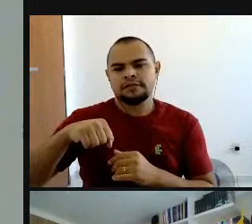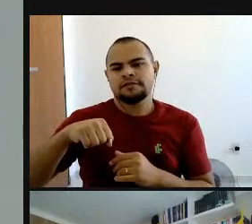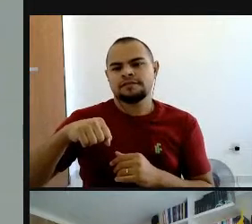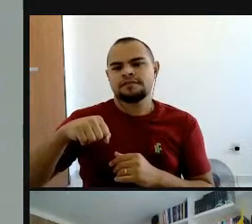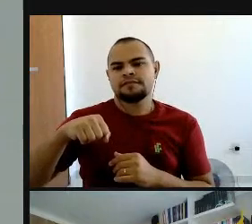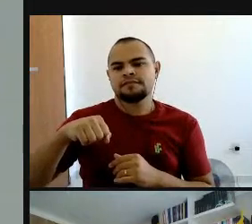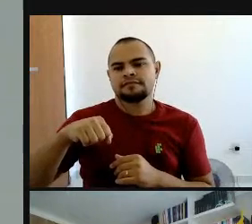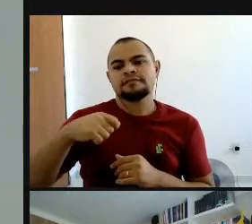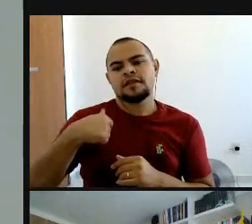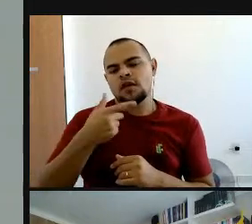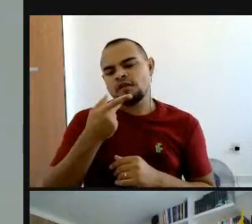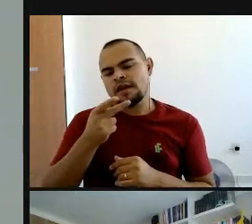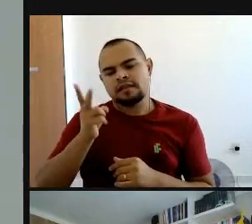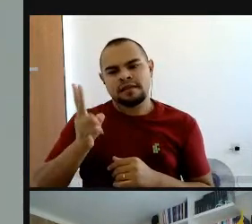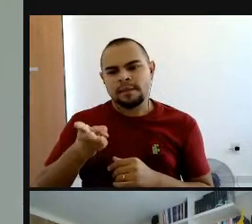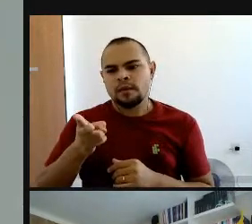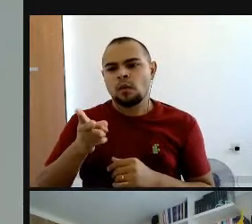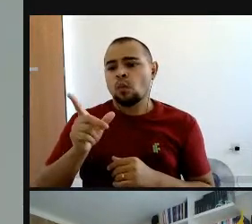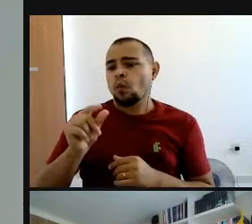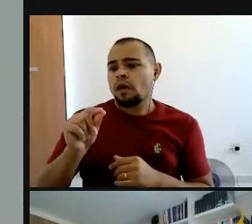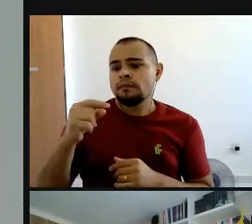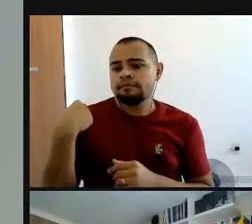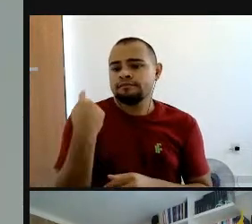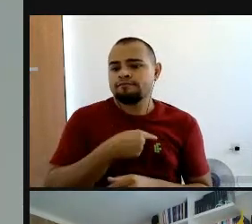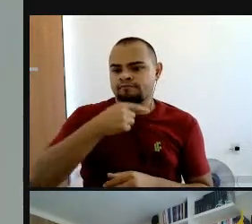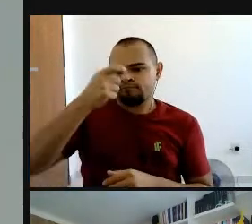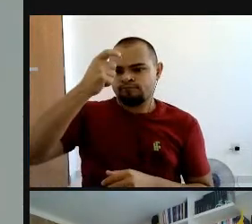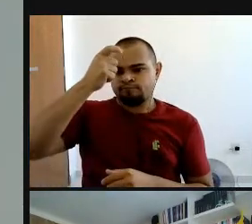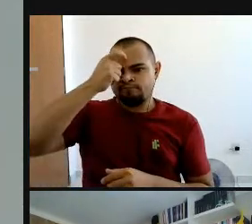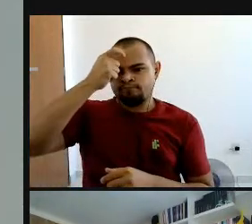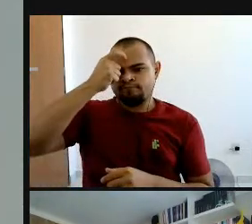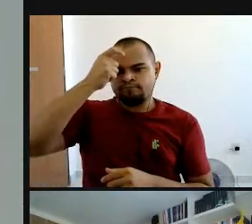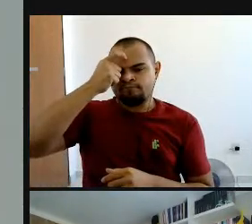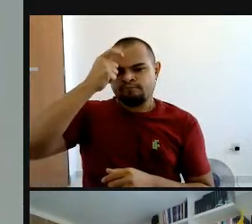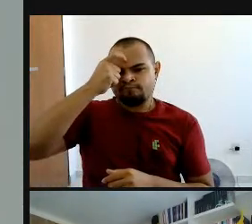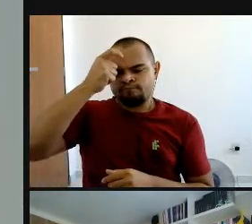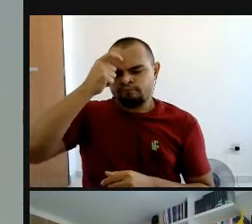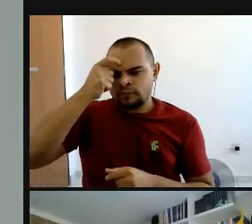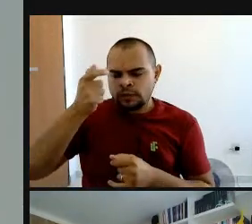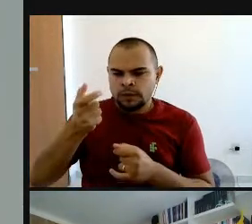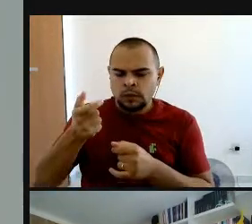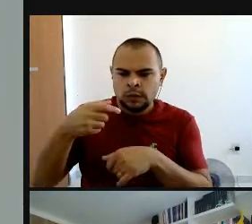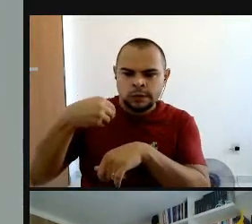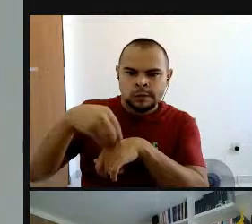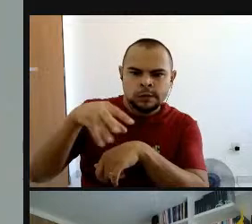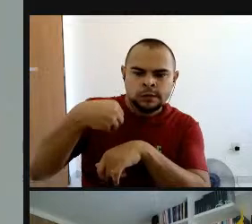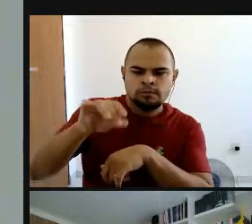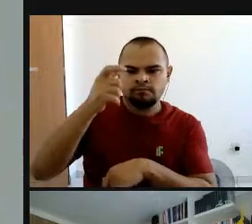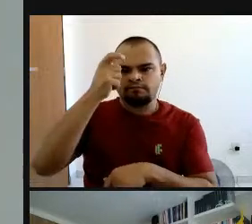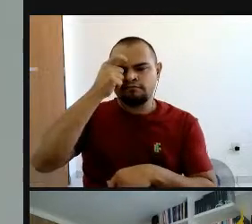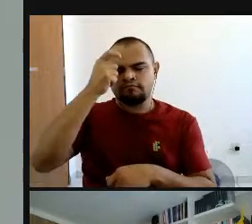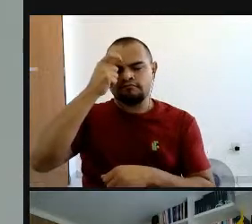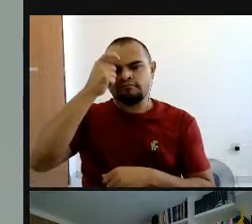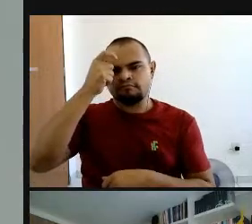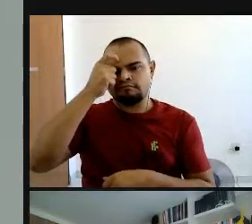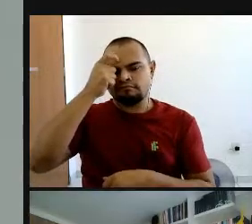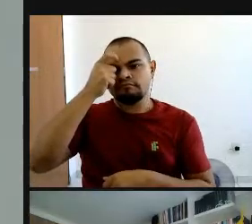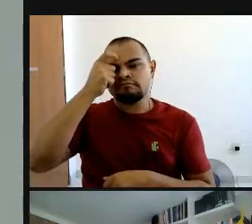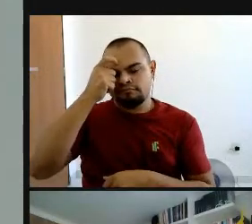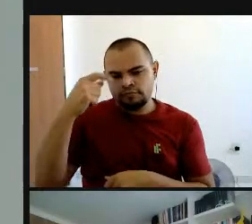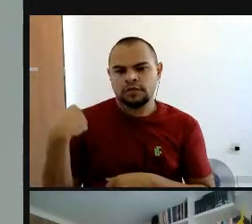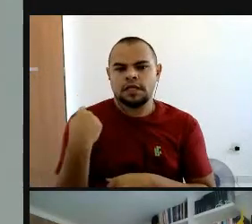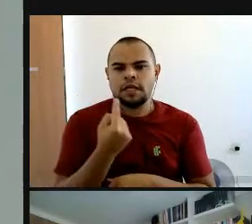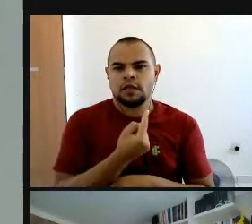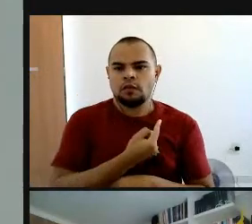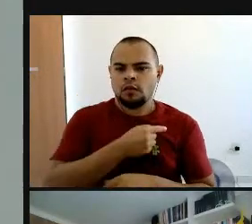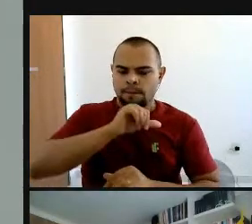a gente tenta conscientizar, mas principalmente sensibilizar, né, a partir do momento que a gente está sensibilizado pela causa, é que a gente muda